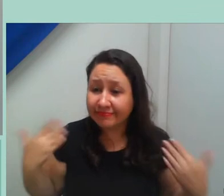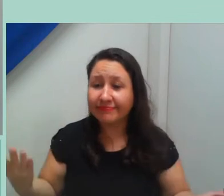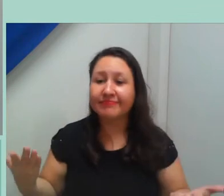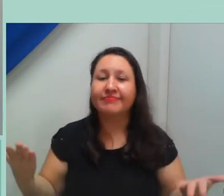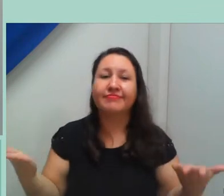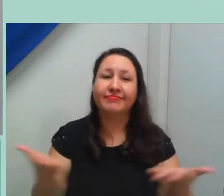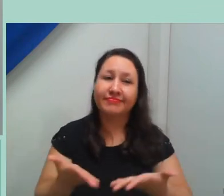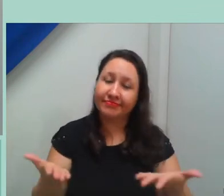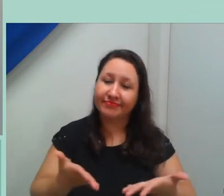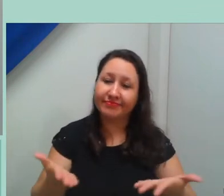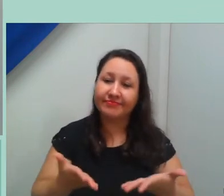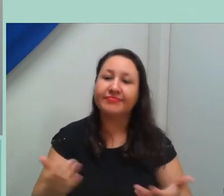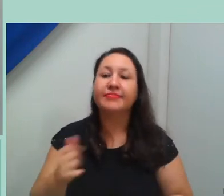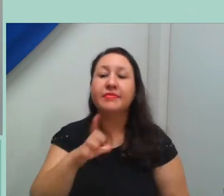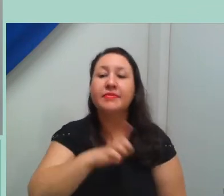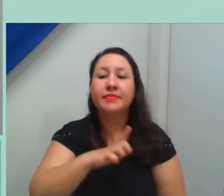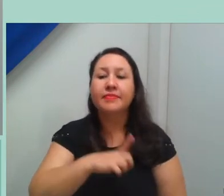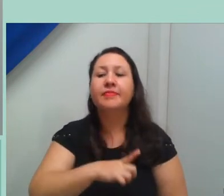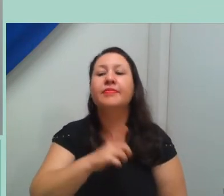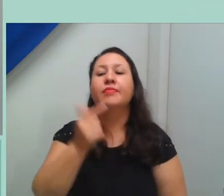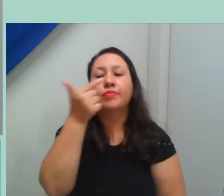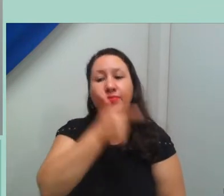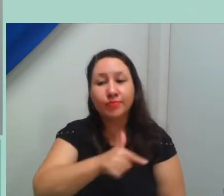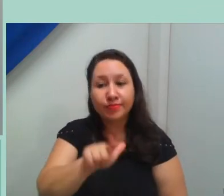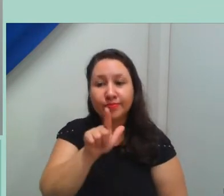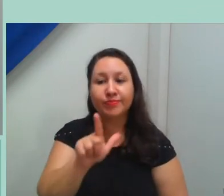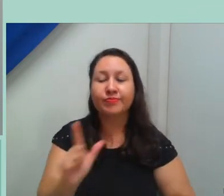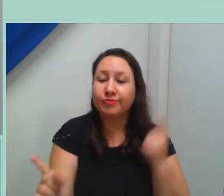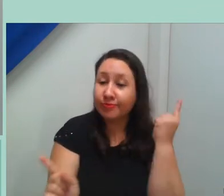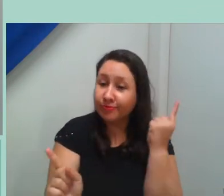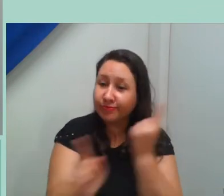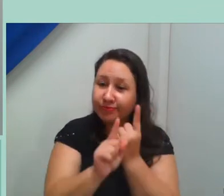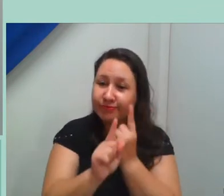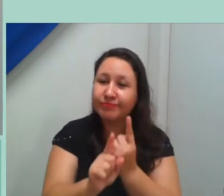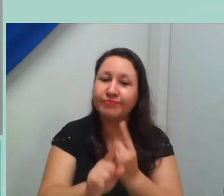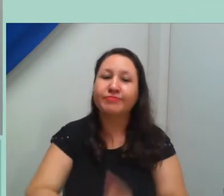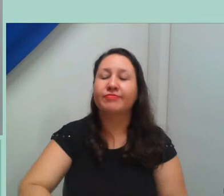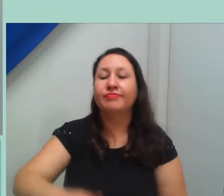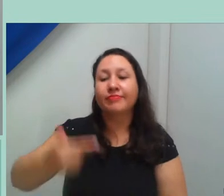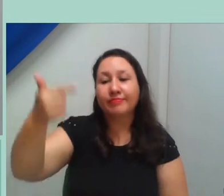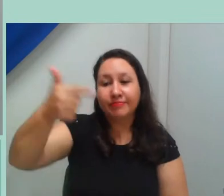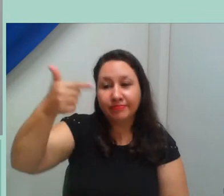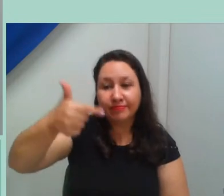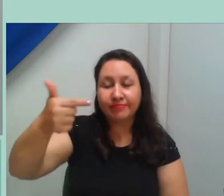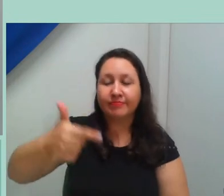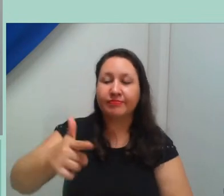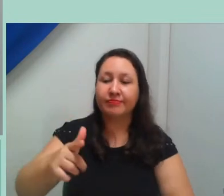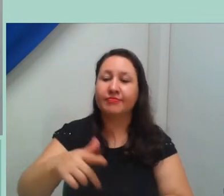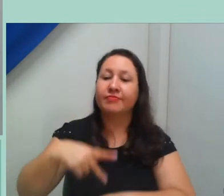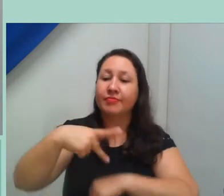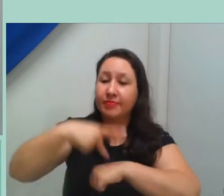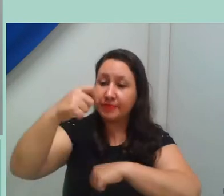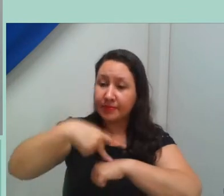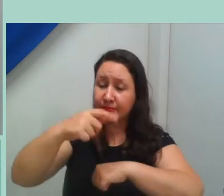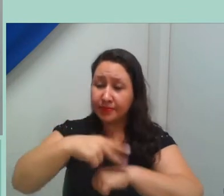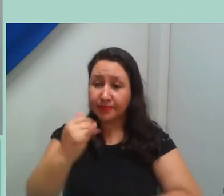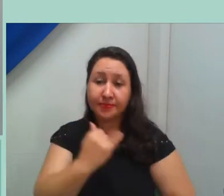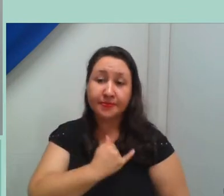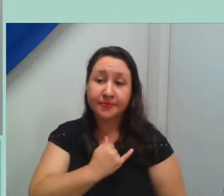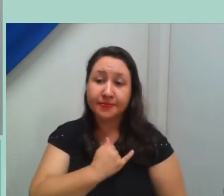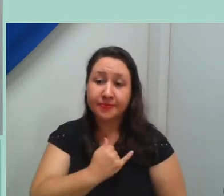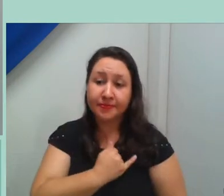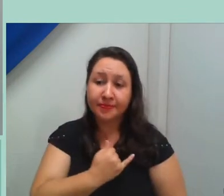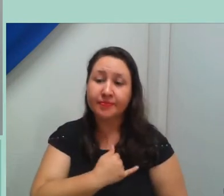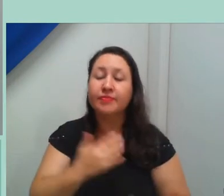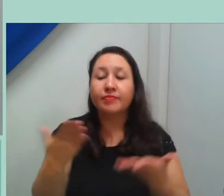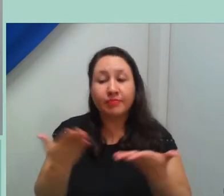realizar mais um encontro, no caso, segundo encontro, após-graduação de mostras e pesquisas de produtos do IFAC. E, neste momento, representando